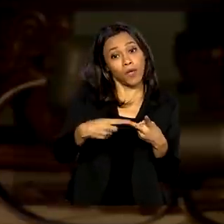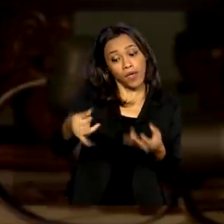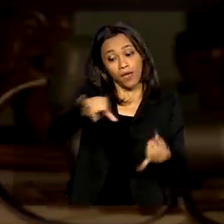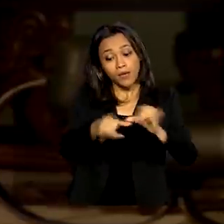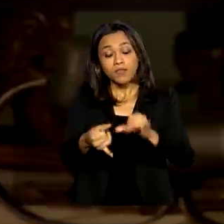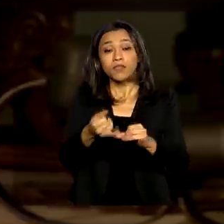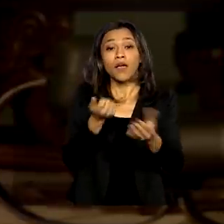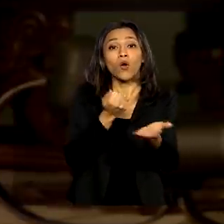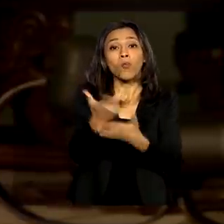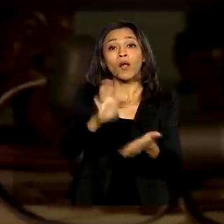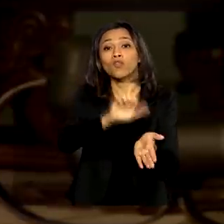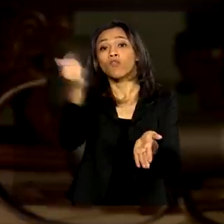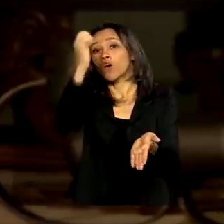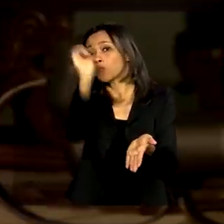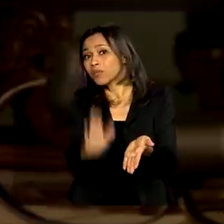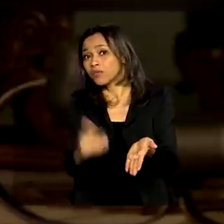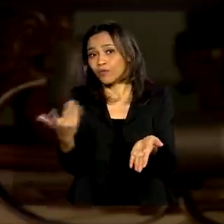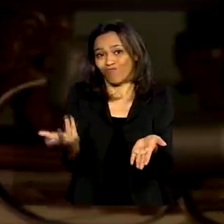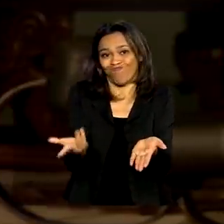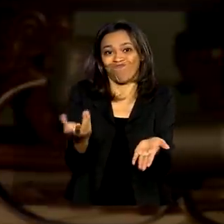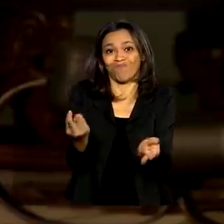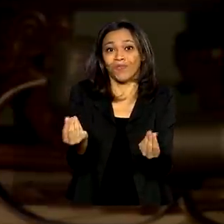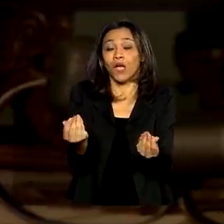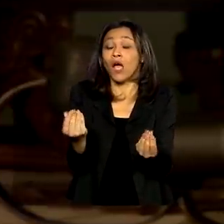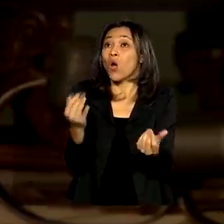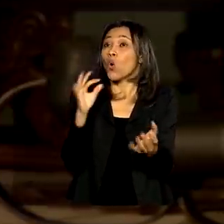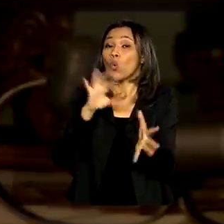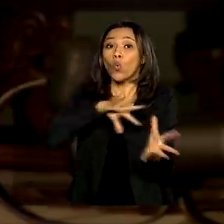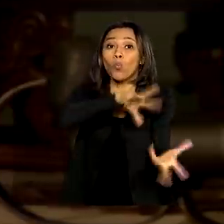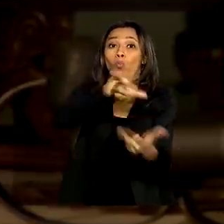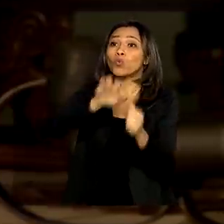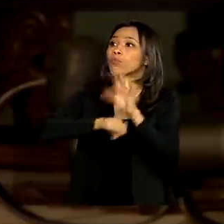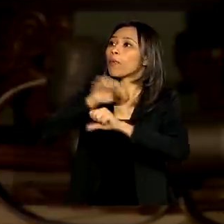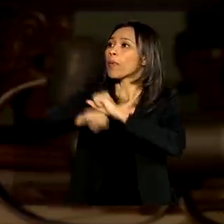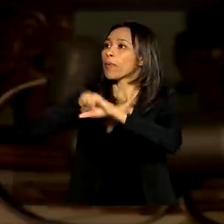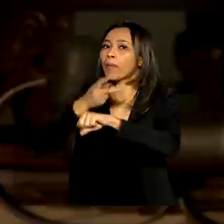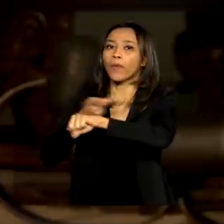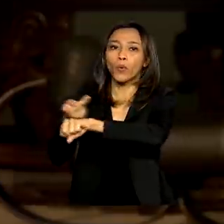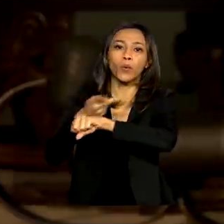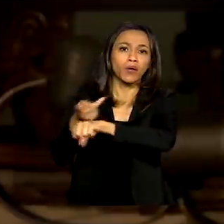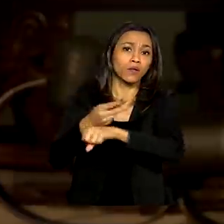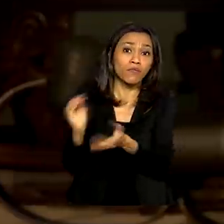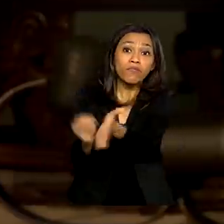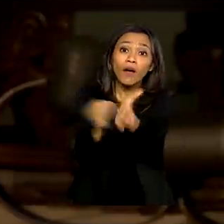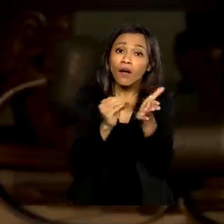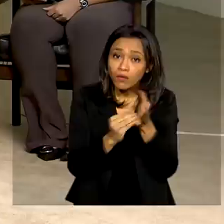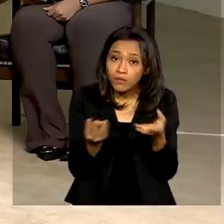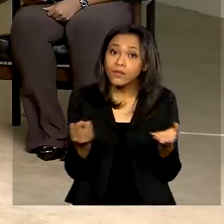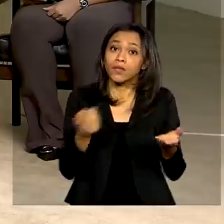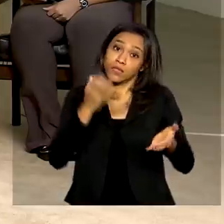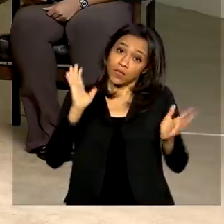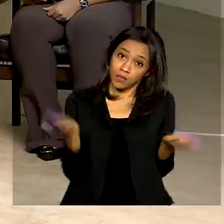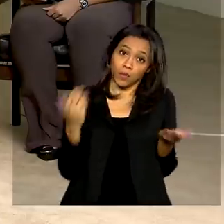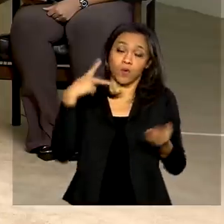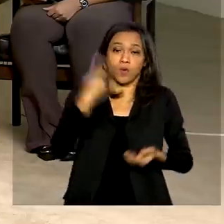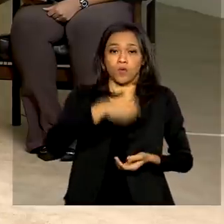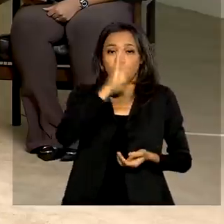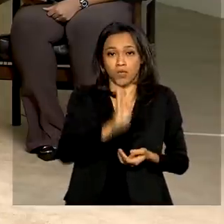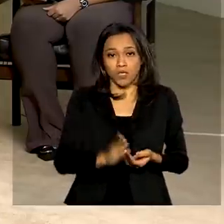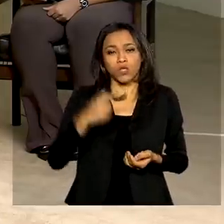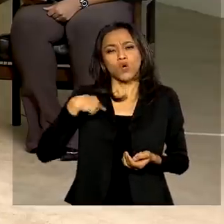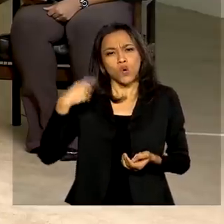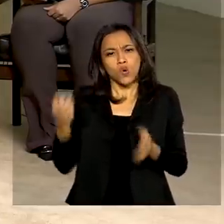importados, são caros, a demanda mundial é muito grande e falta no mercado. Então, nós desenvolvemos no Brasil, nos nossos